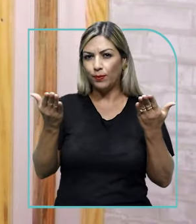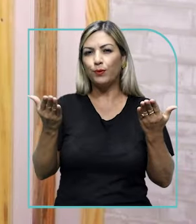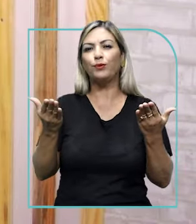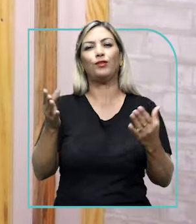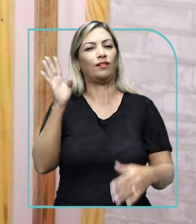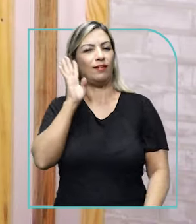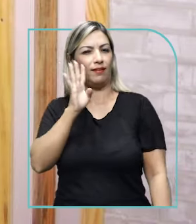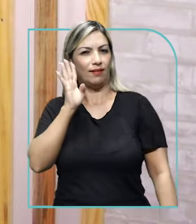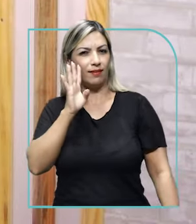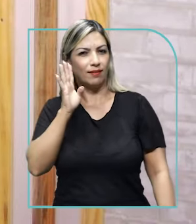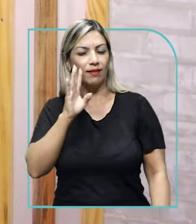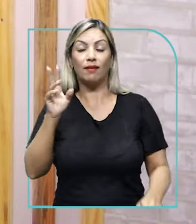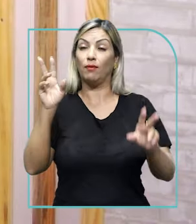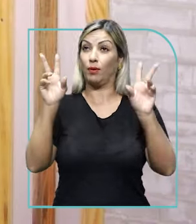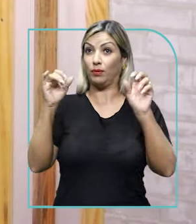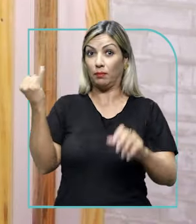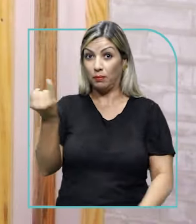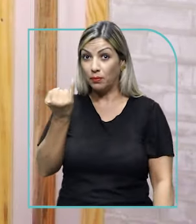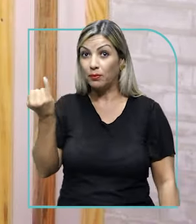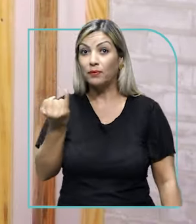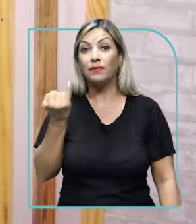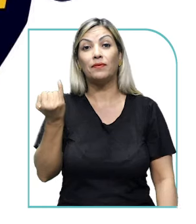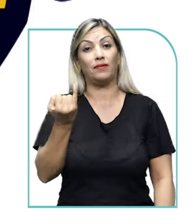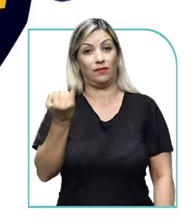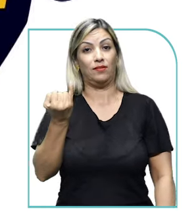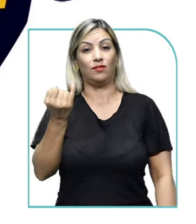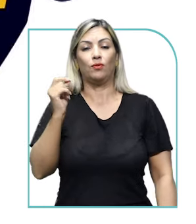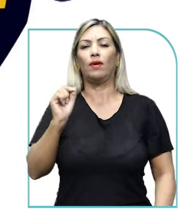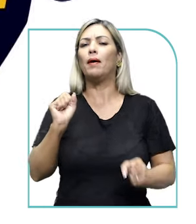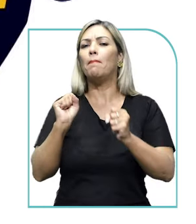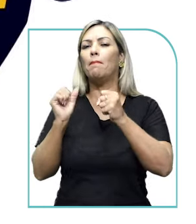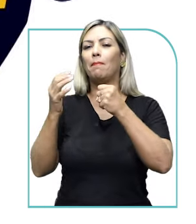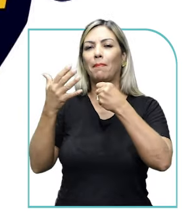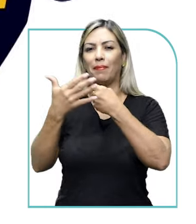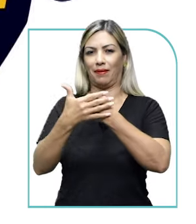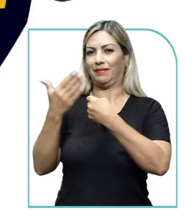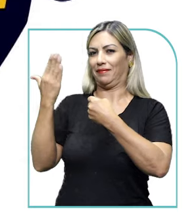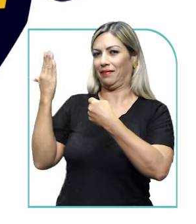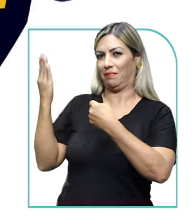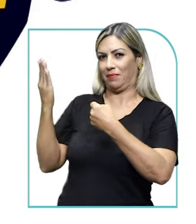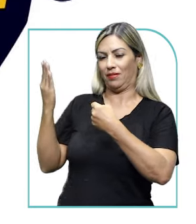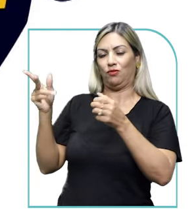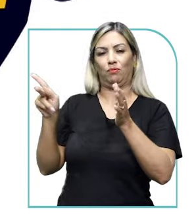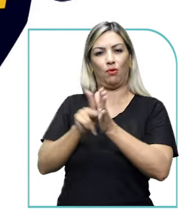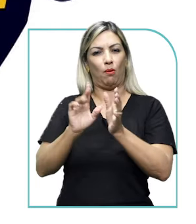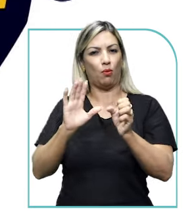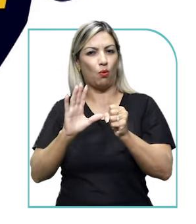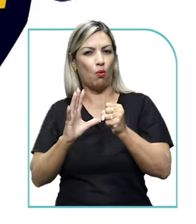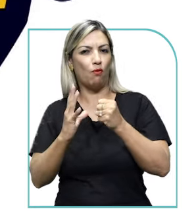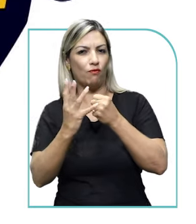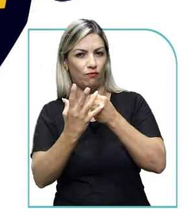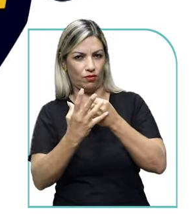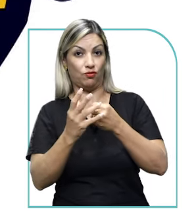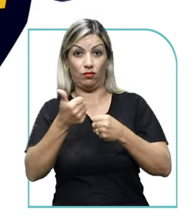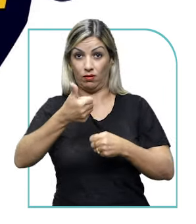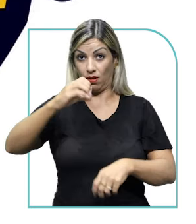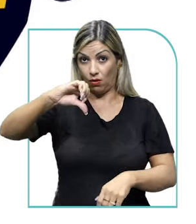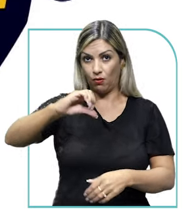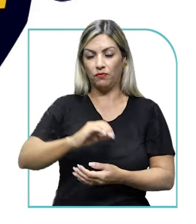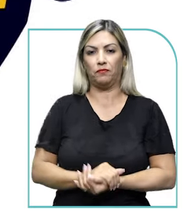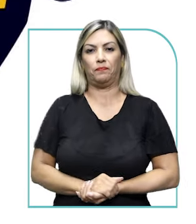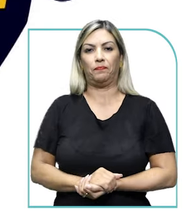um tema muito legal, um tema muito importante, que é a pandemia da Covid-19,